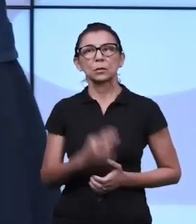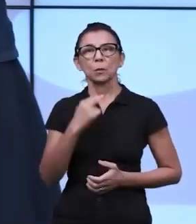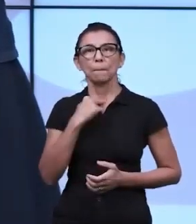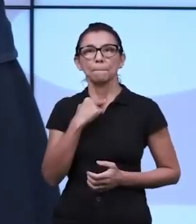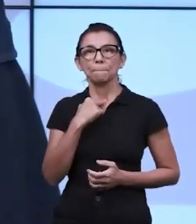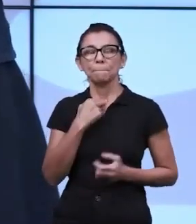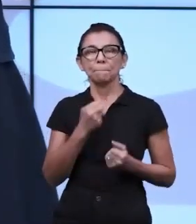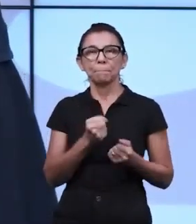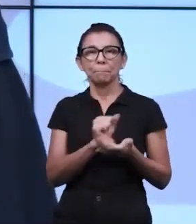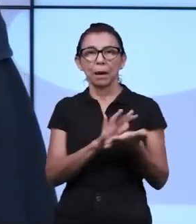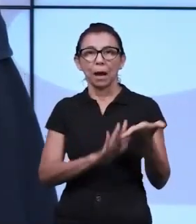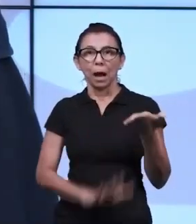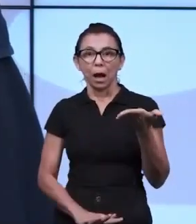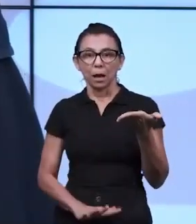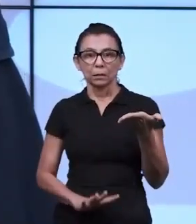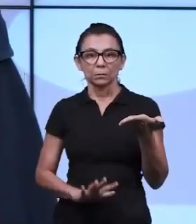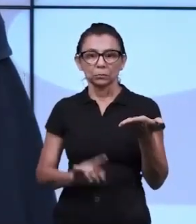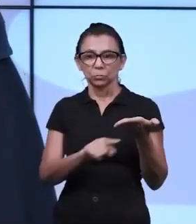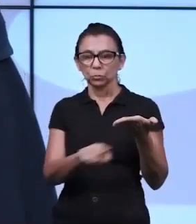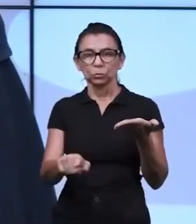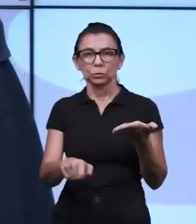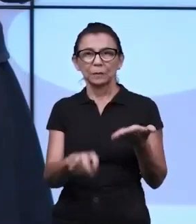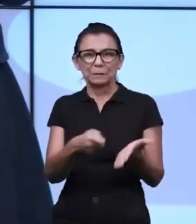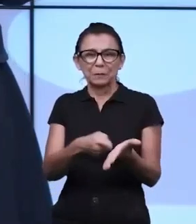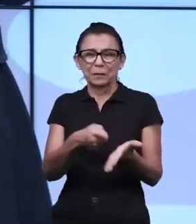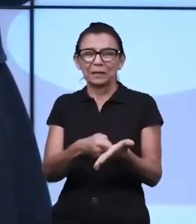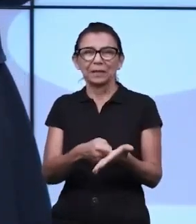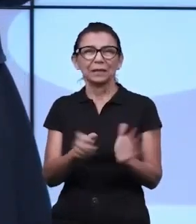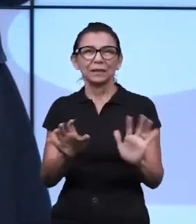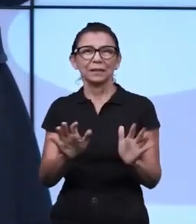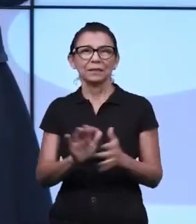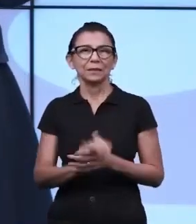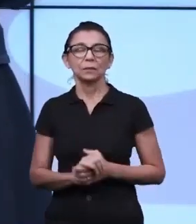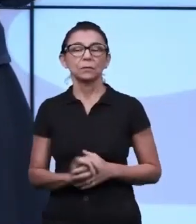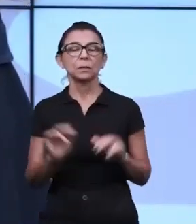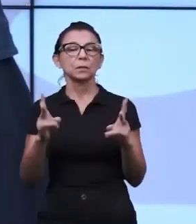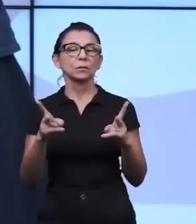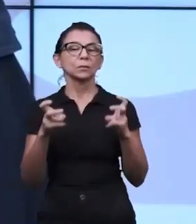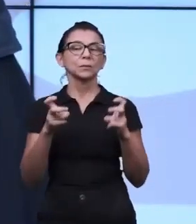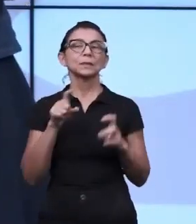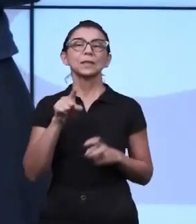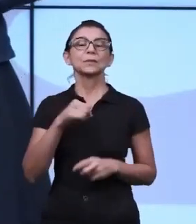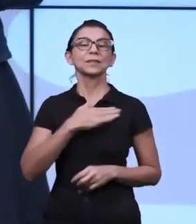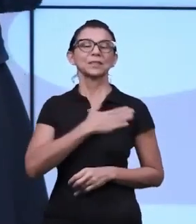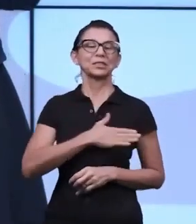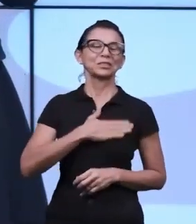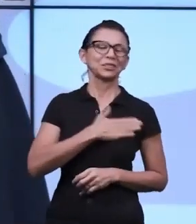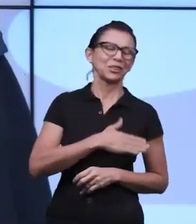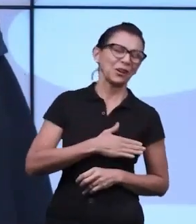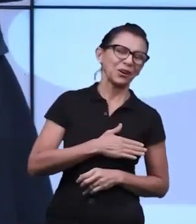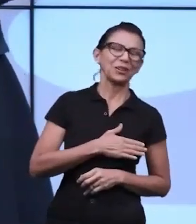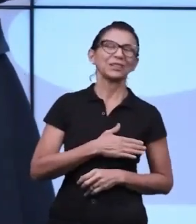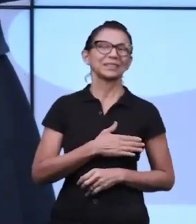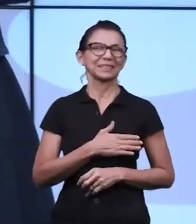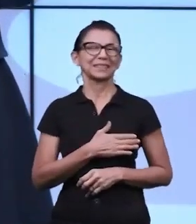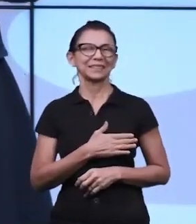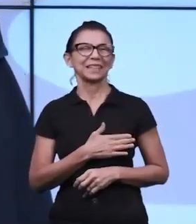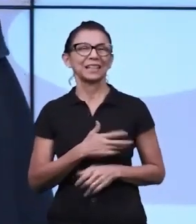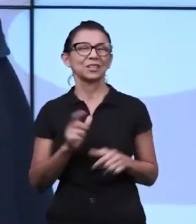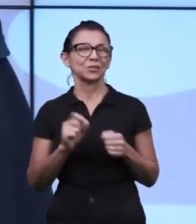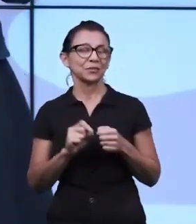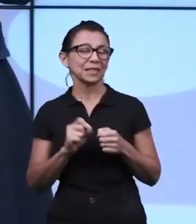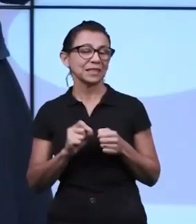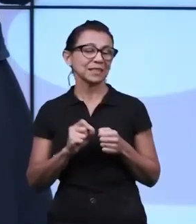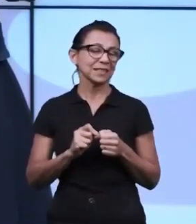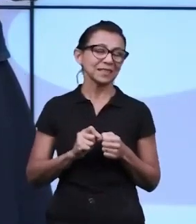você coloque ele em alguma atividade extracurricular, apenas observe se está dentro daquilo que ele gosta de fazer, daquilo que ele sente prazer,